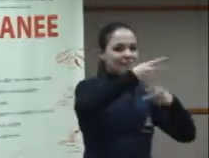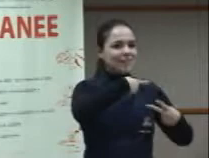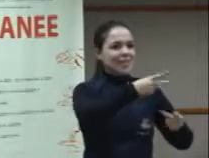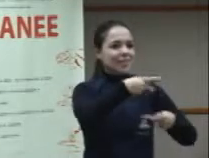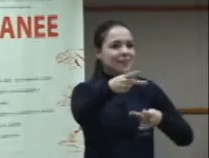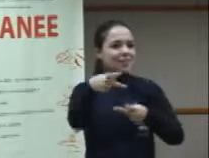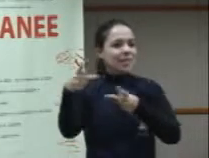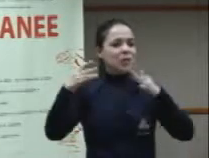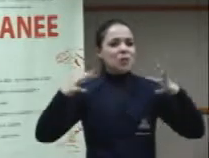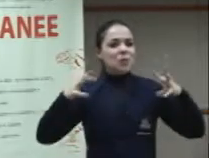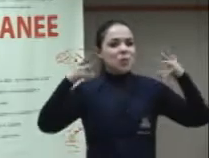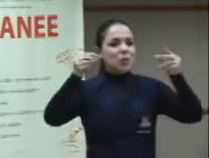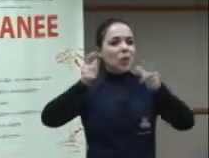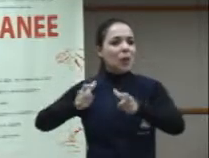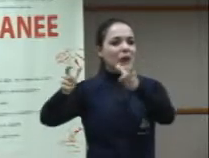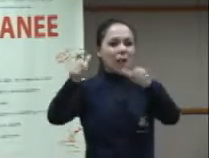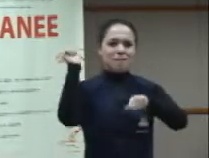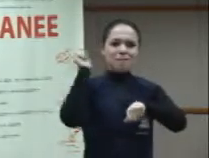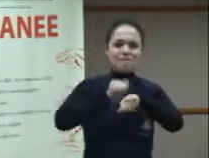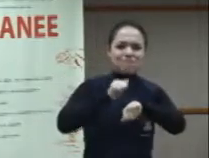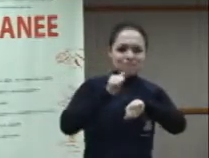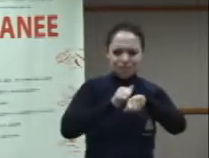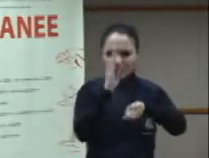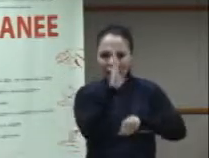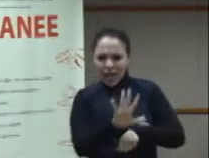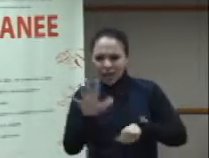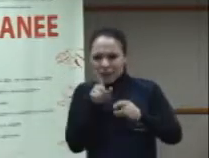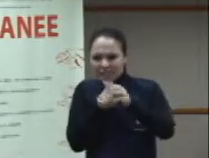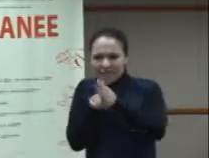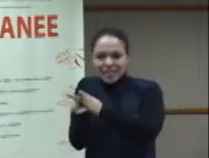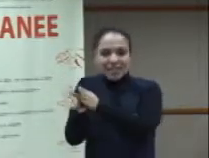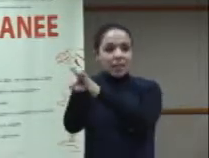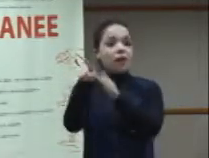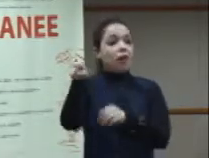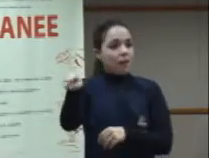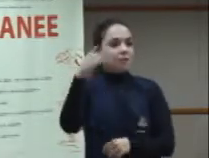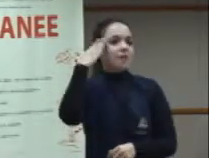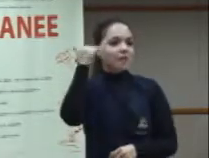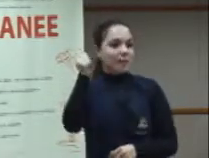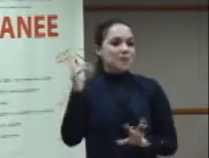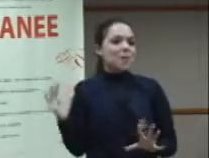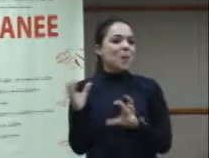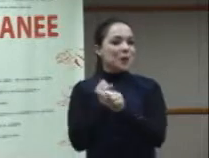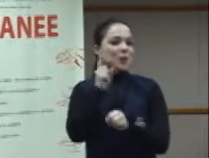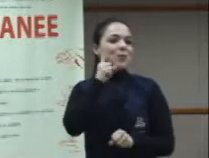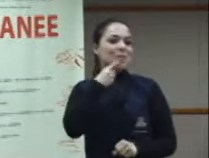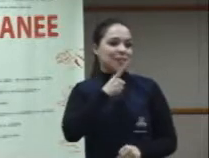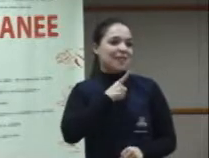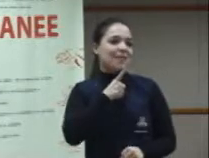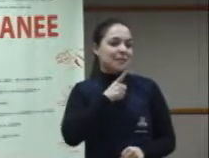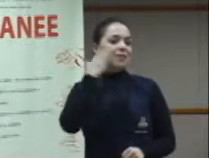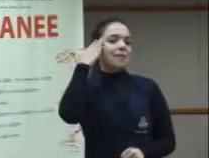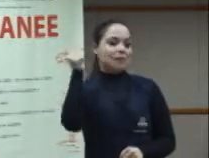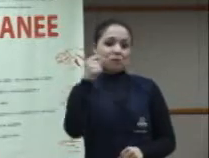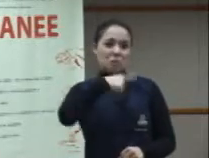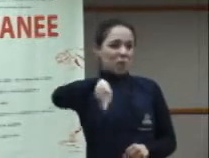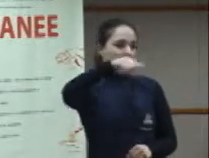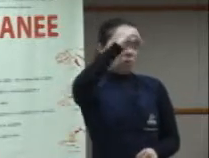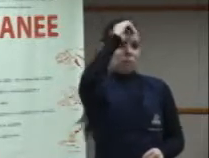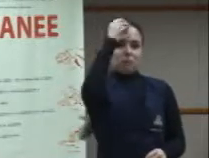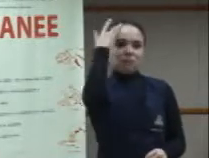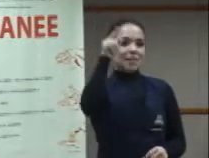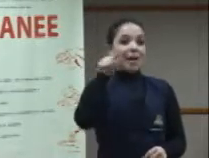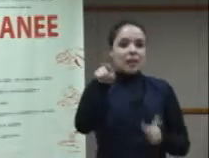os rincões desse nosso Brasil e eles nos trazem números mais apurados a respeito de quantos surdos nós temos